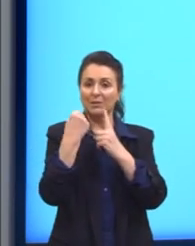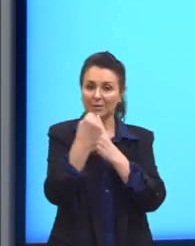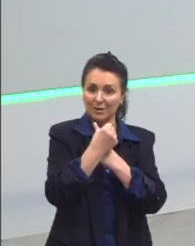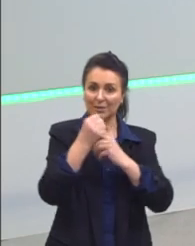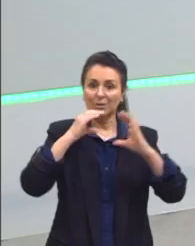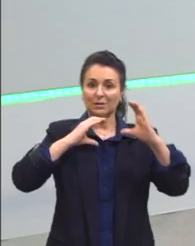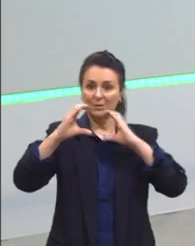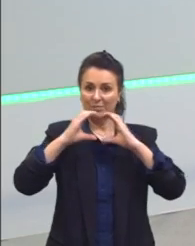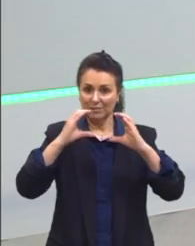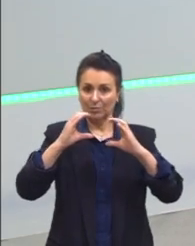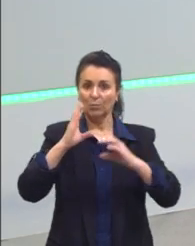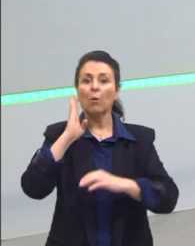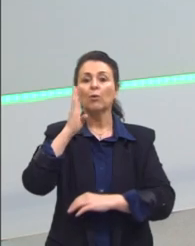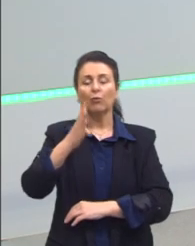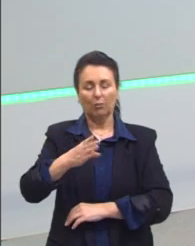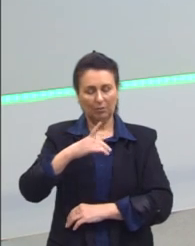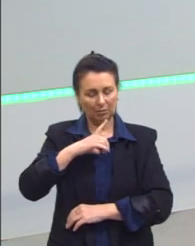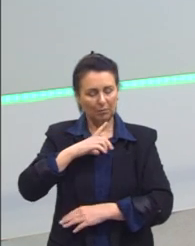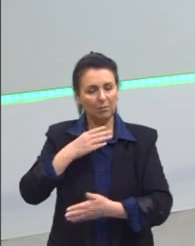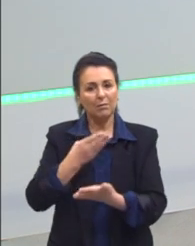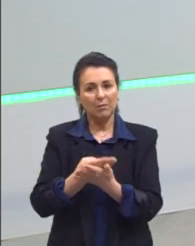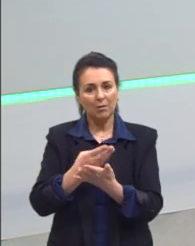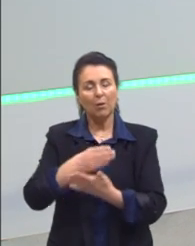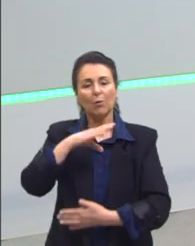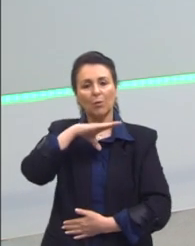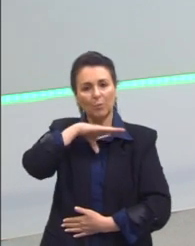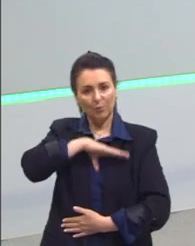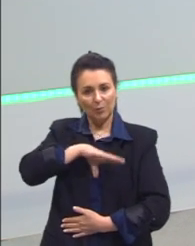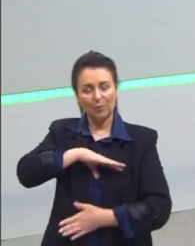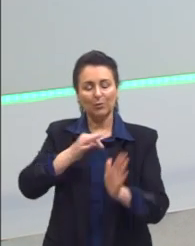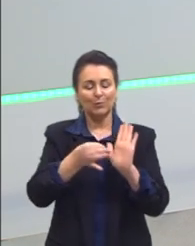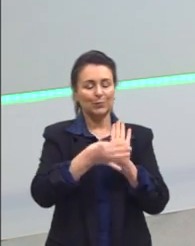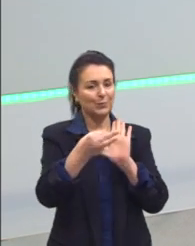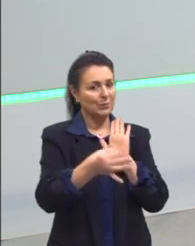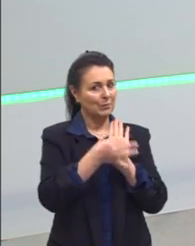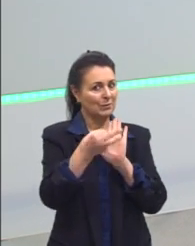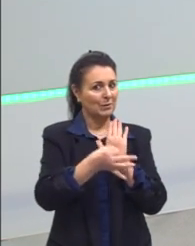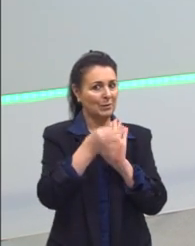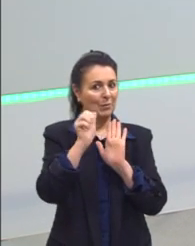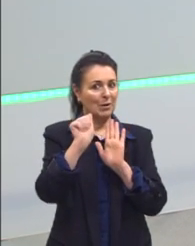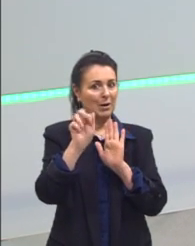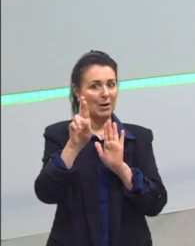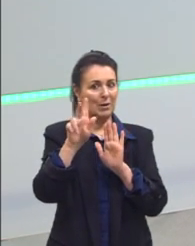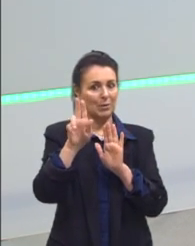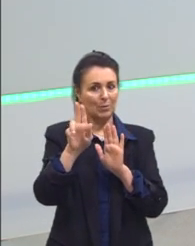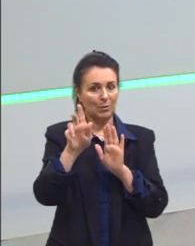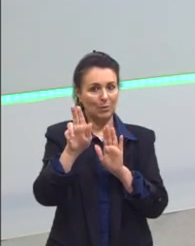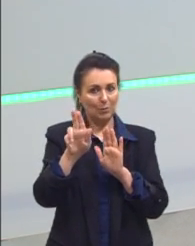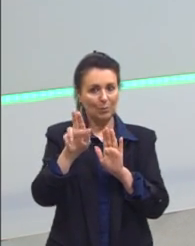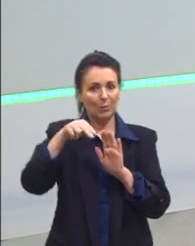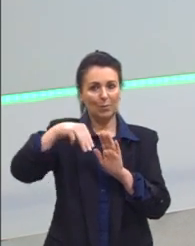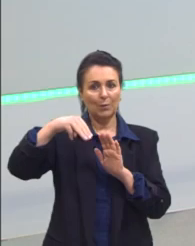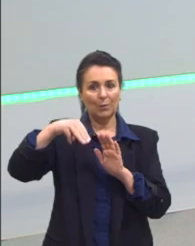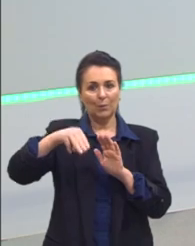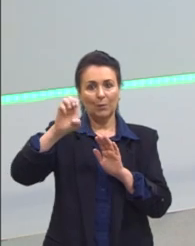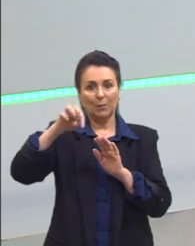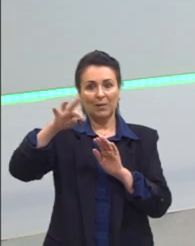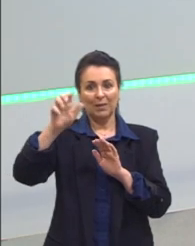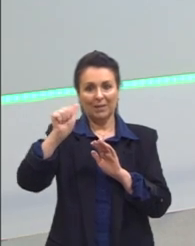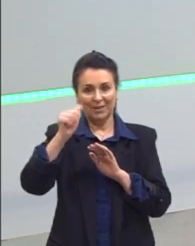A gente já teve uma aula só sobre argumentação. Que é aquela... Eu posso te convencer?